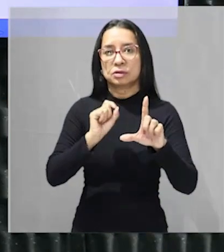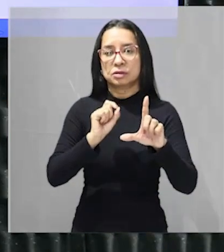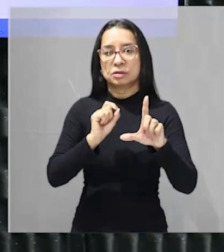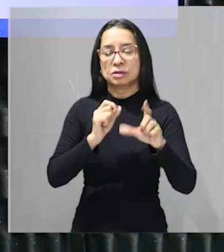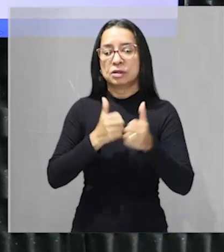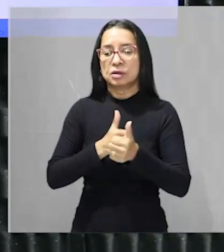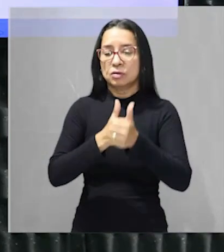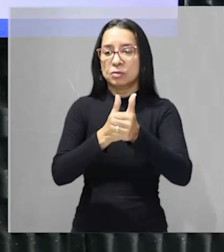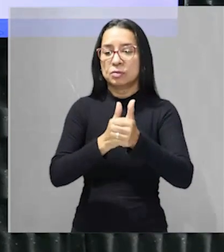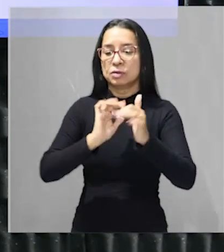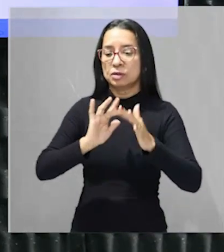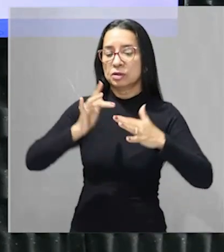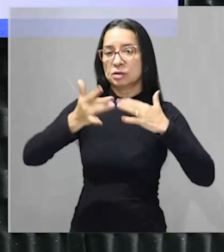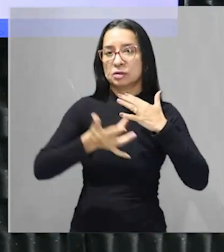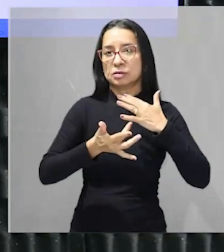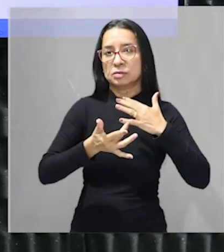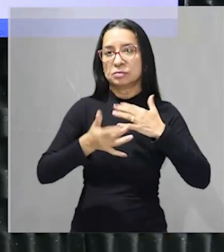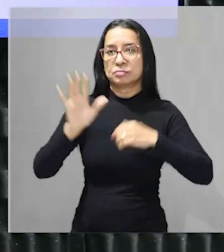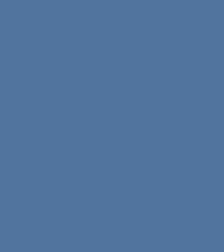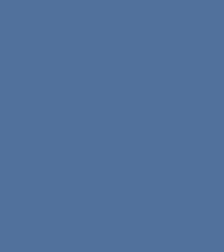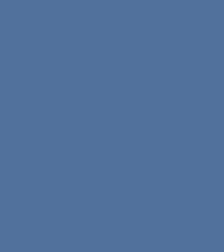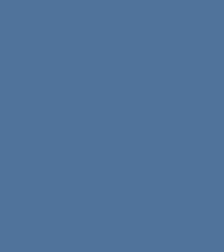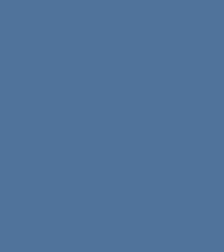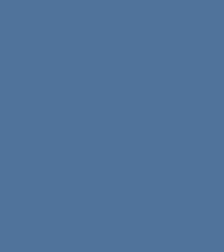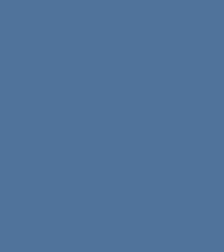nos acompanhe nas redes sociais valeu!